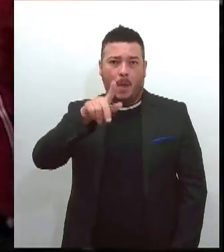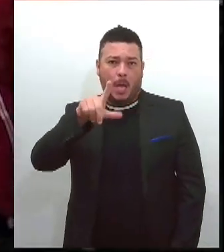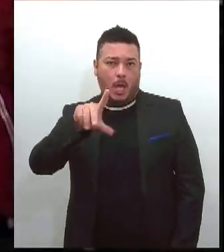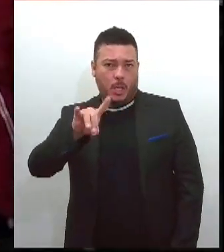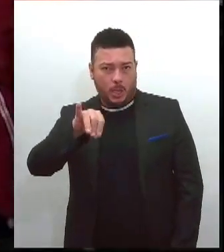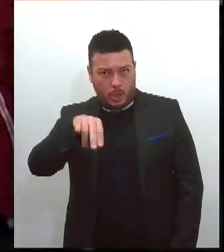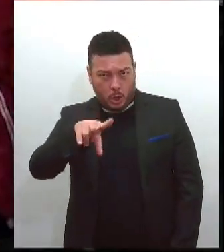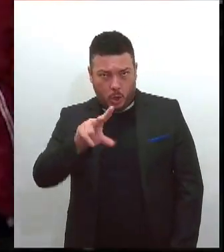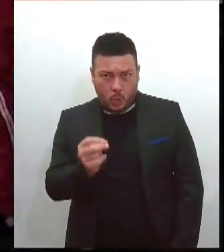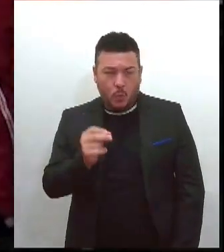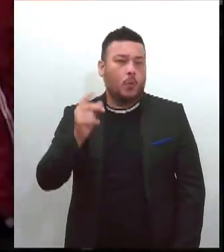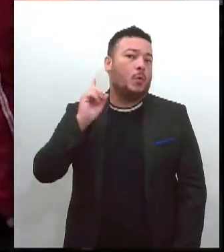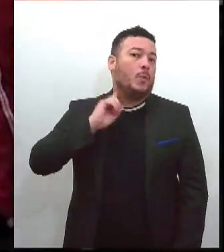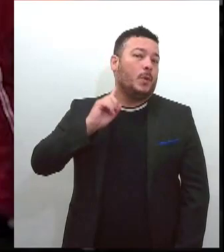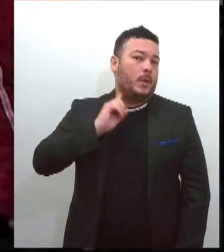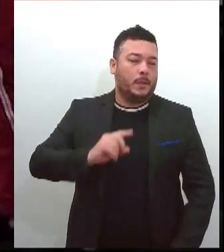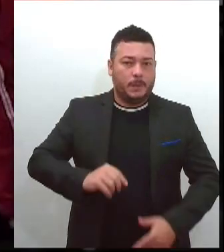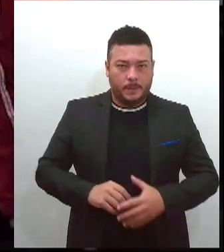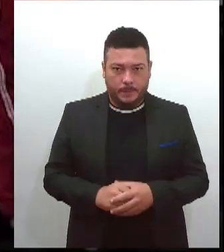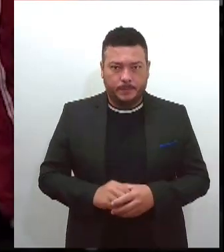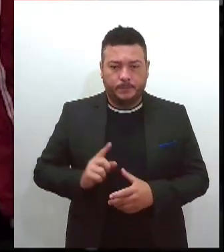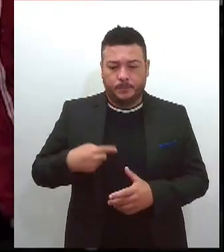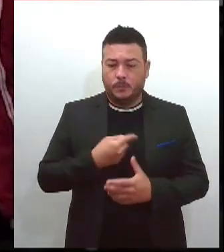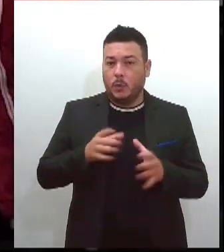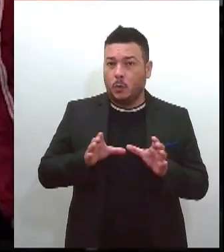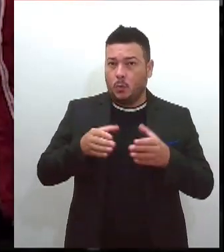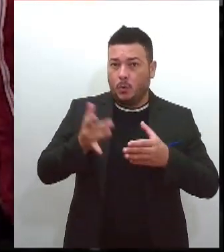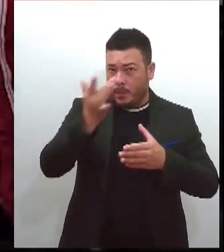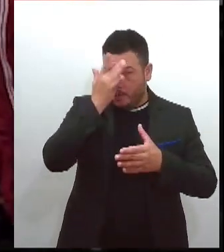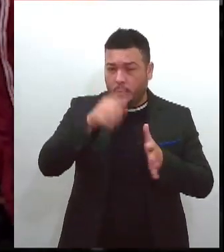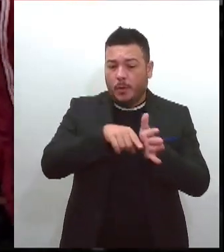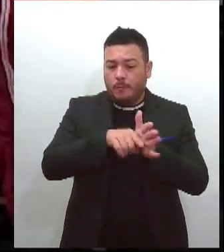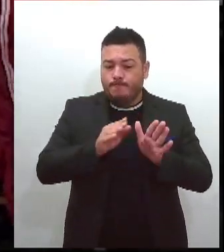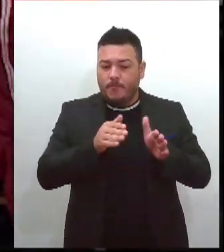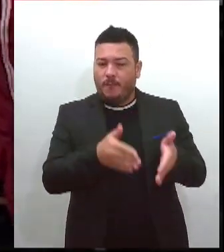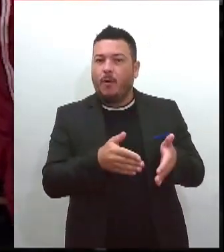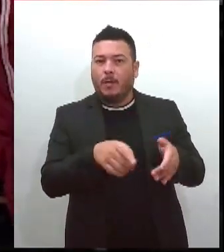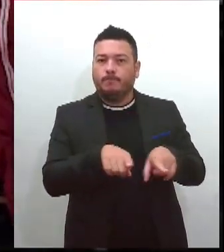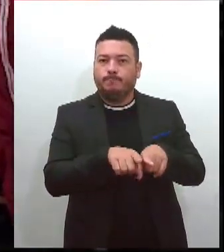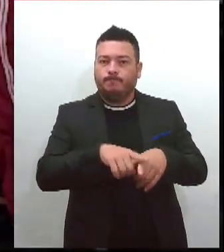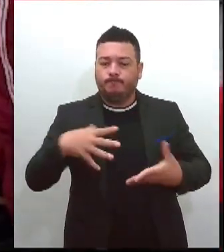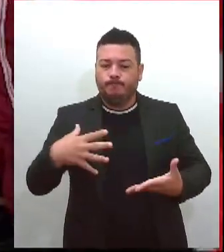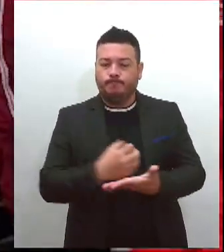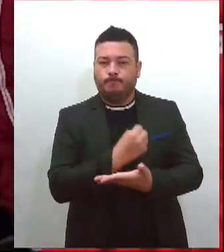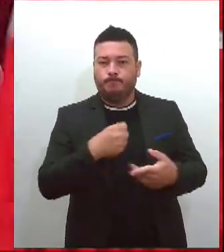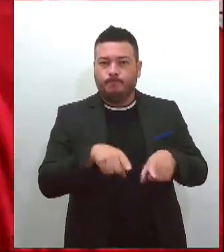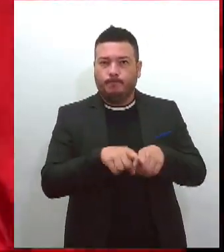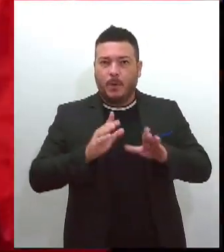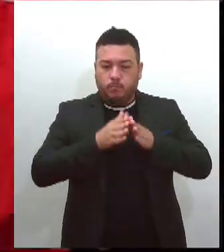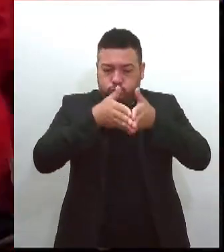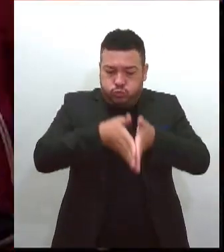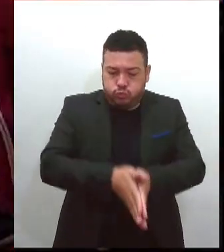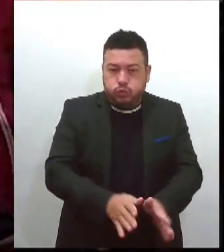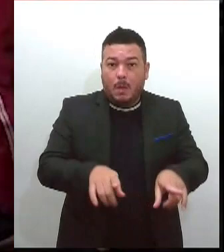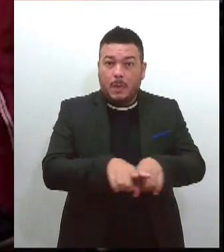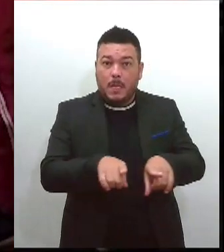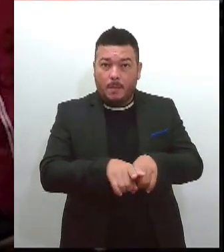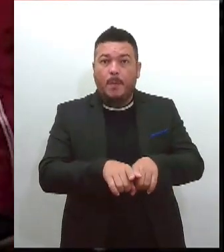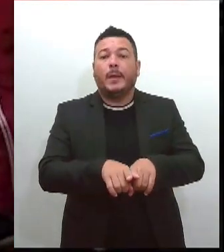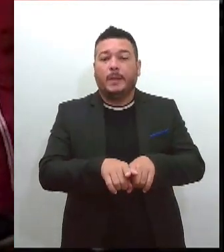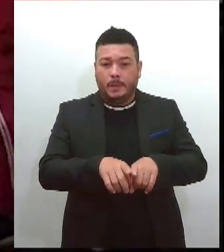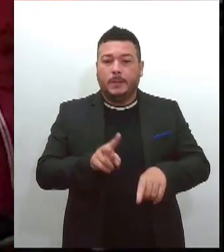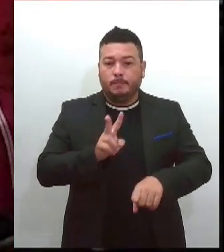equipe é composta por especialistas em salvamento, mergulho e busca e resgate com cães,